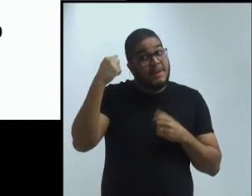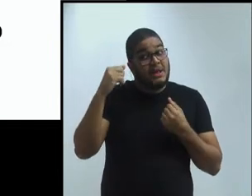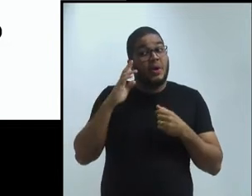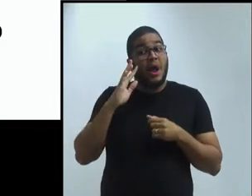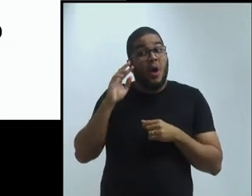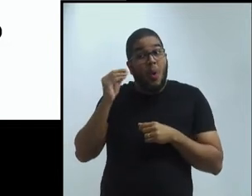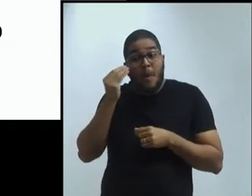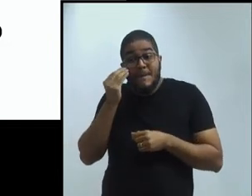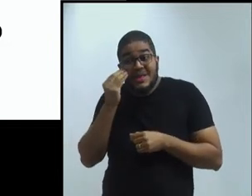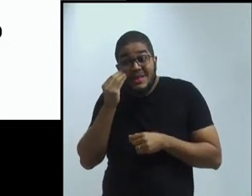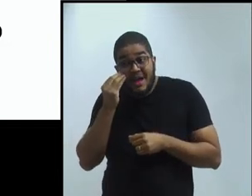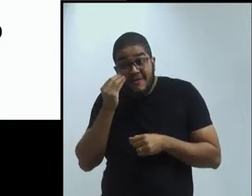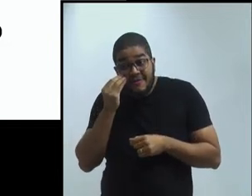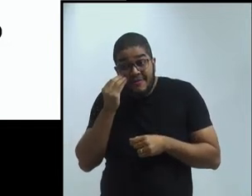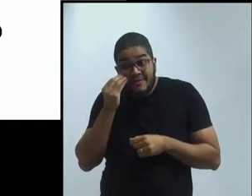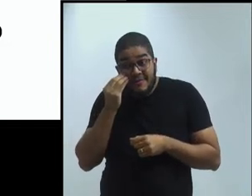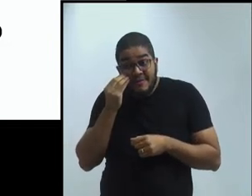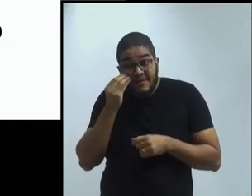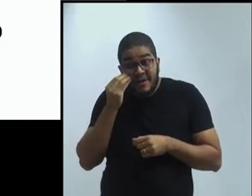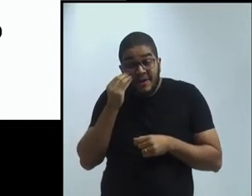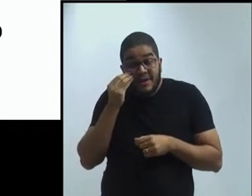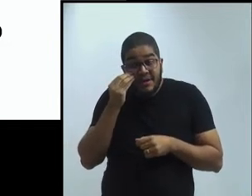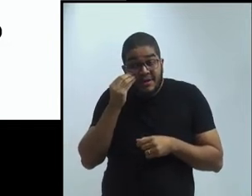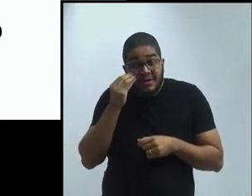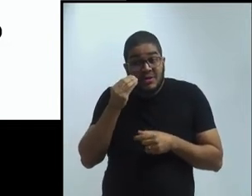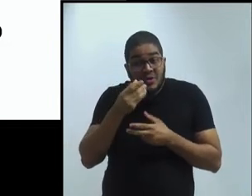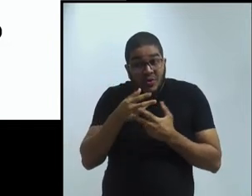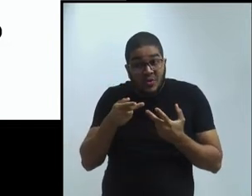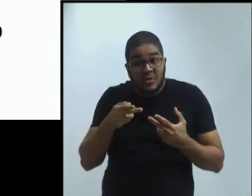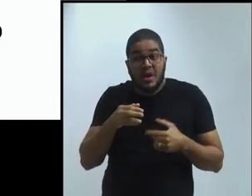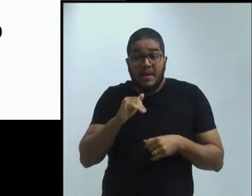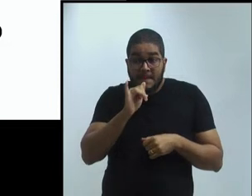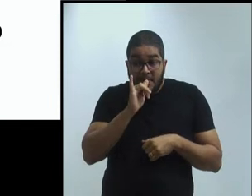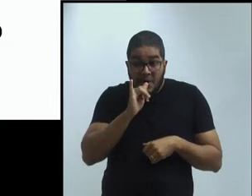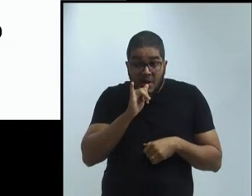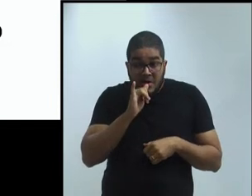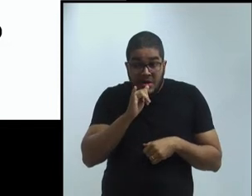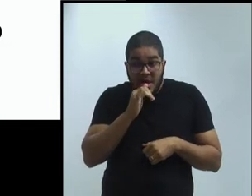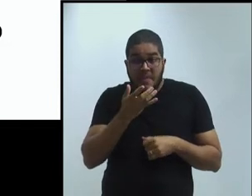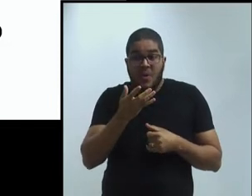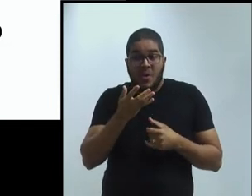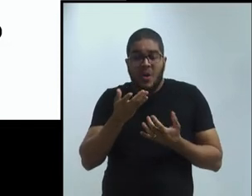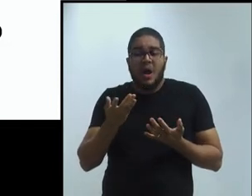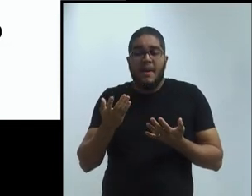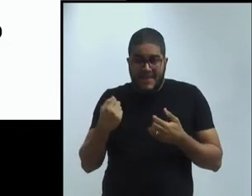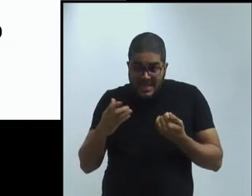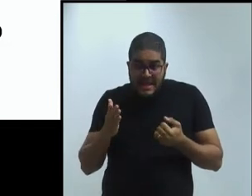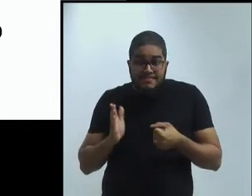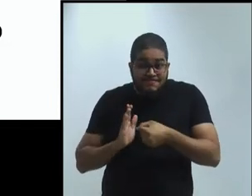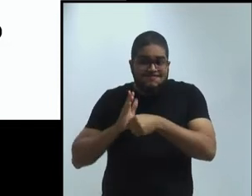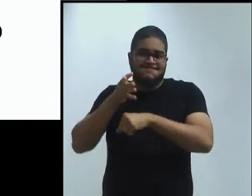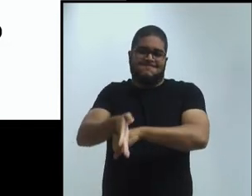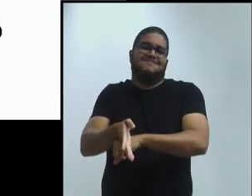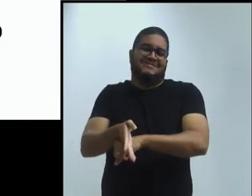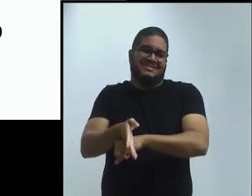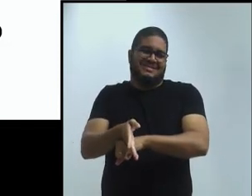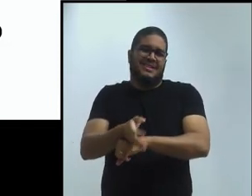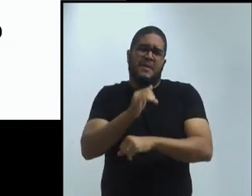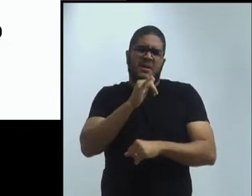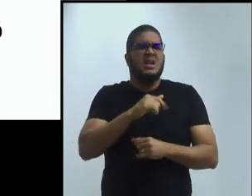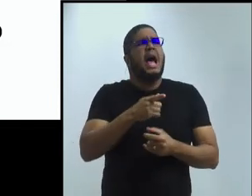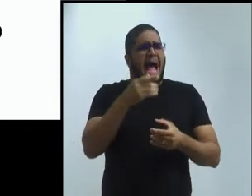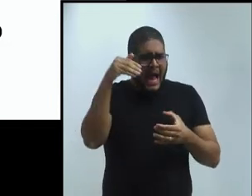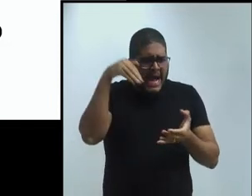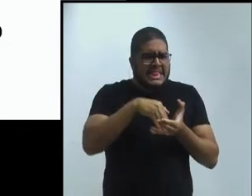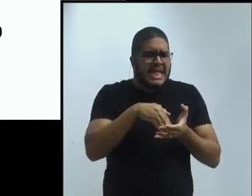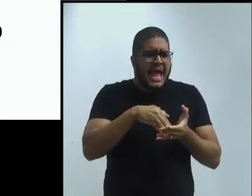for possível, até na caixinha do café. Aliás, essa é uma maneira maravilhosa de entrar em uma comunidade.